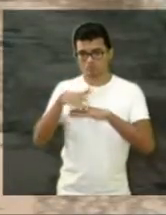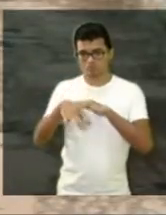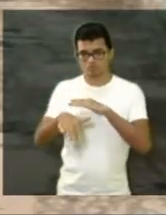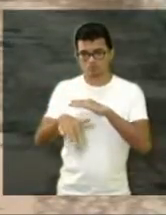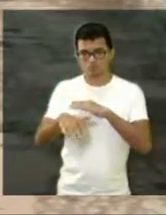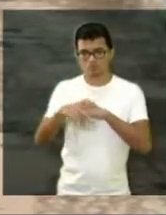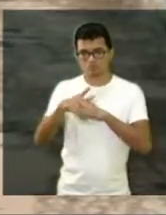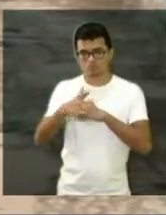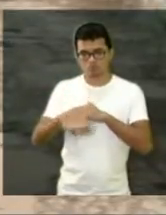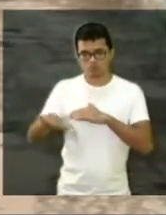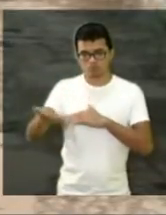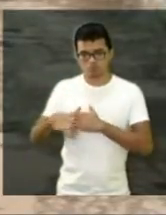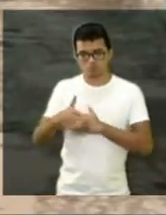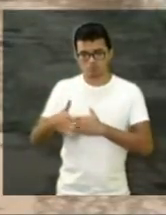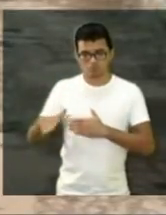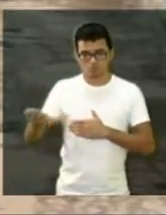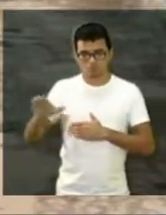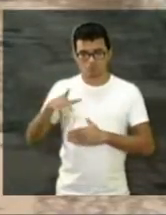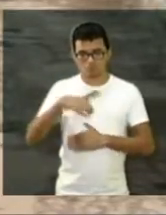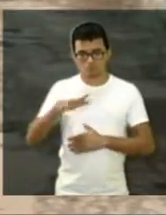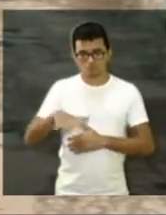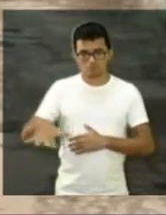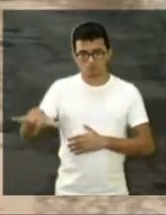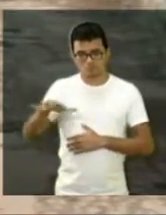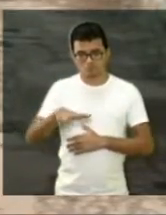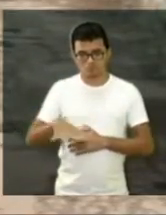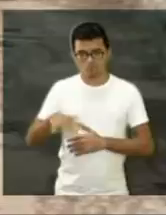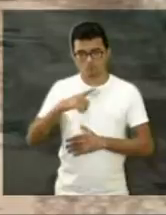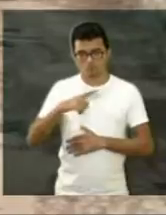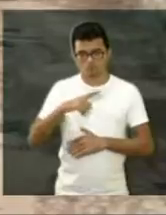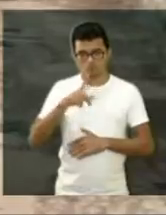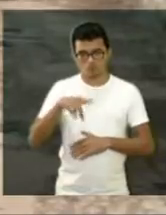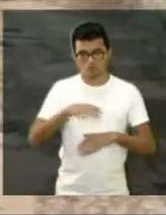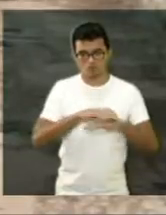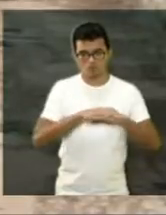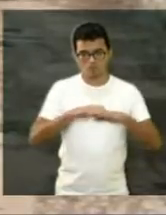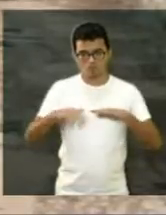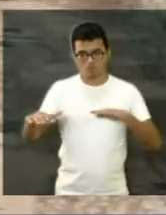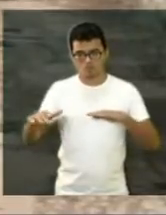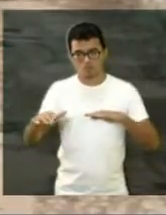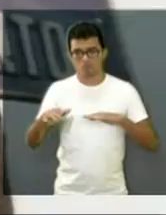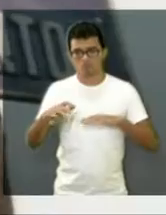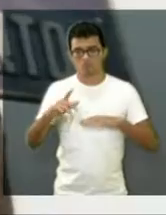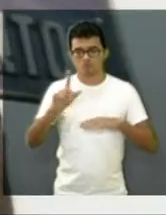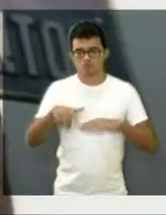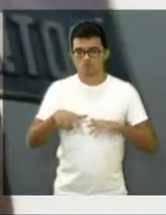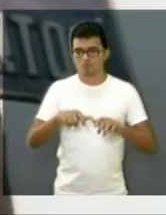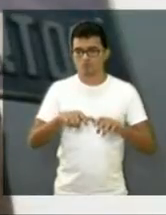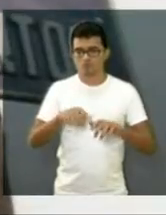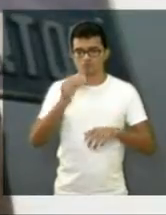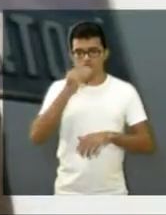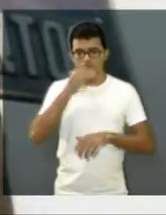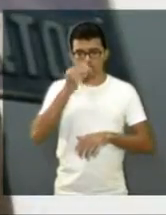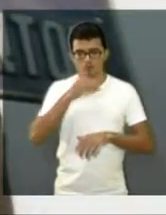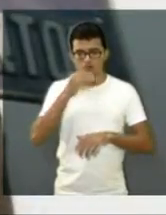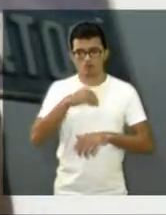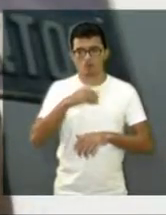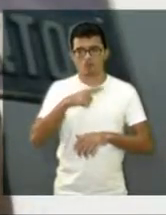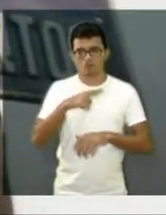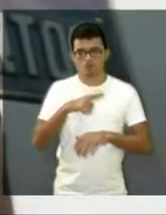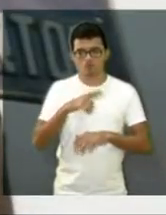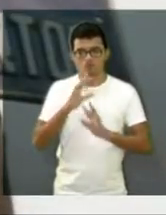fica empoçada, canalizada esse lugar, um asfalto totalmente podre. Cansei de levar o